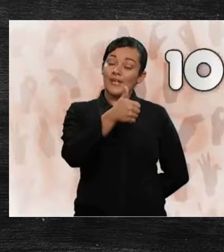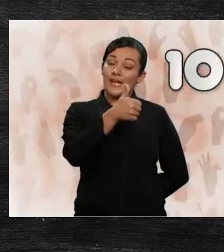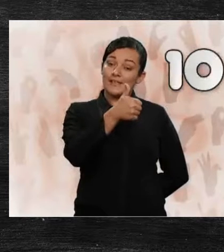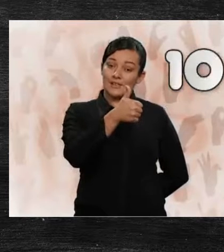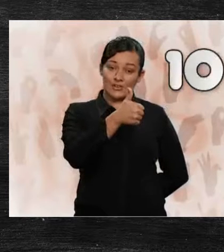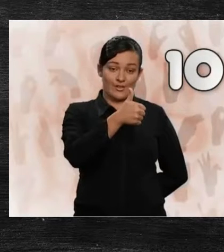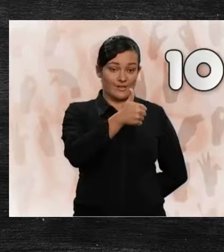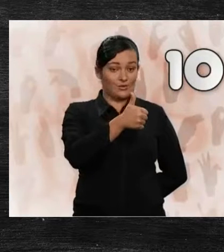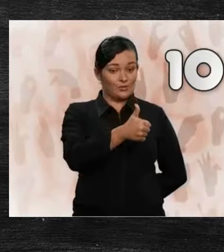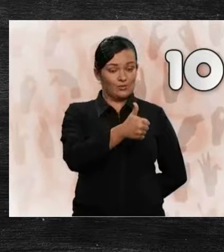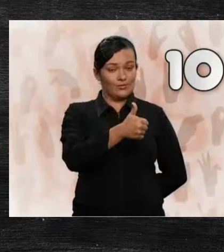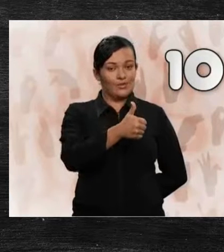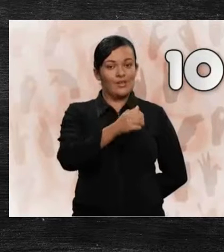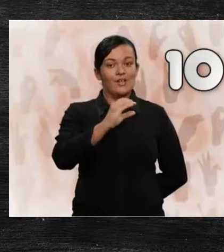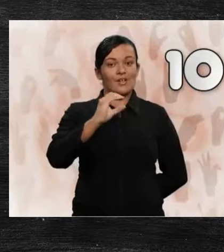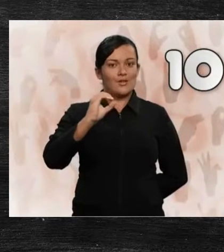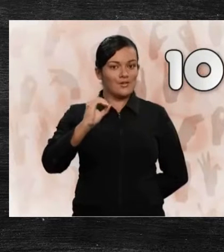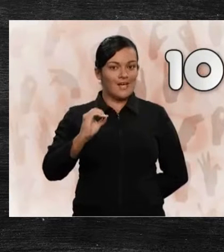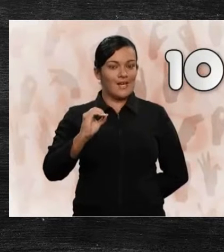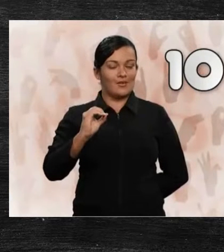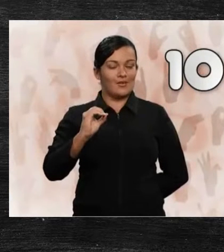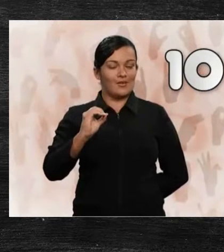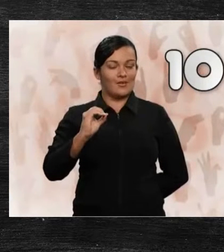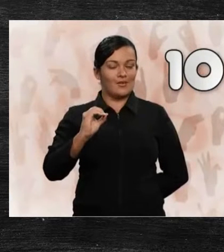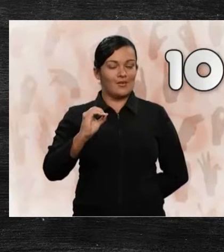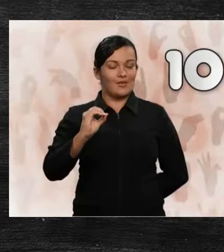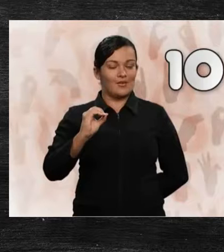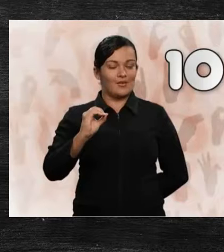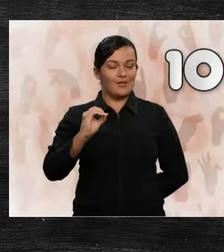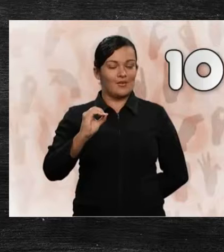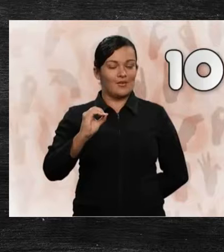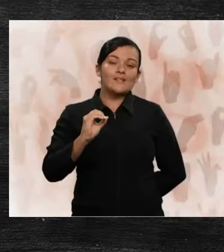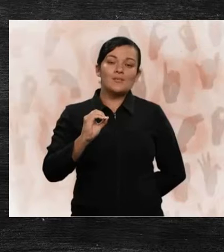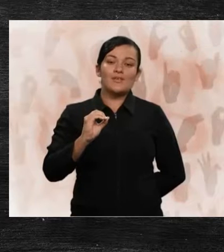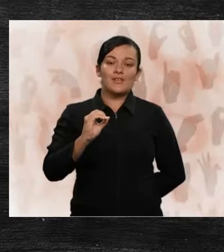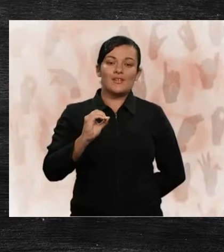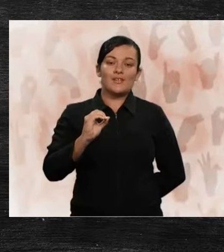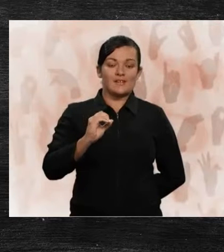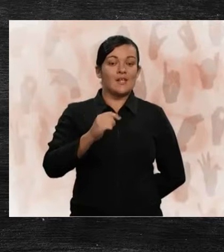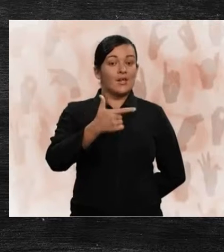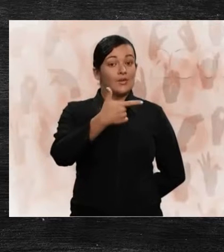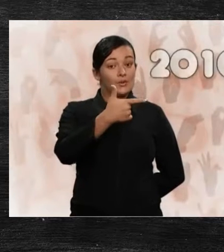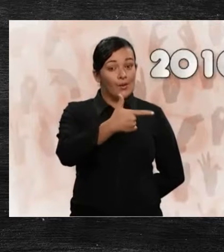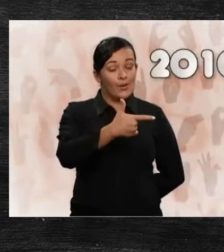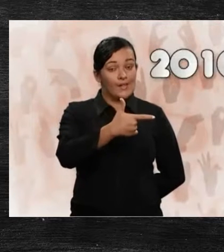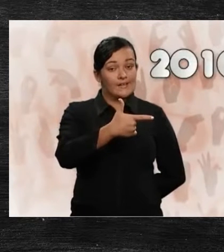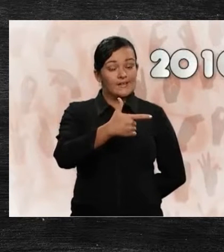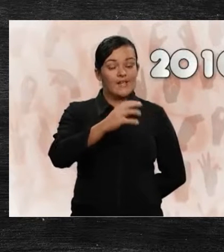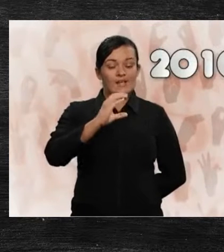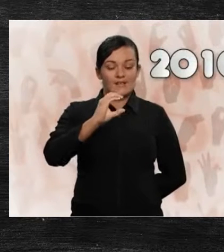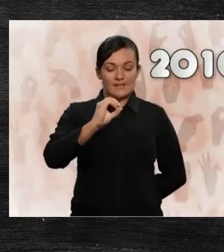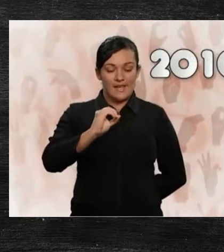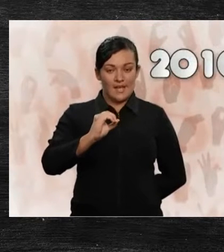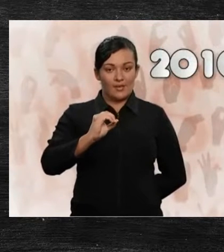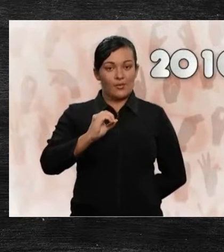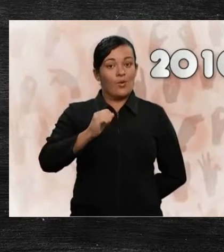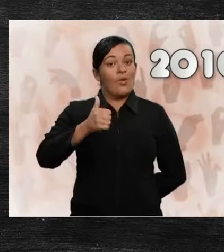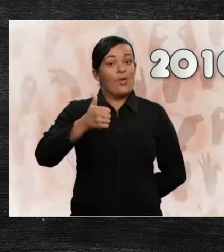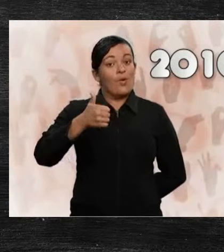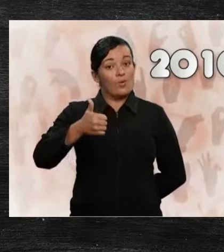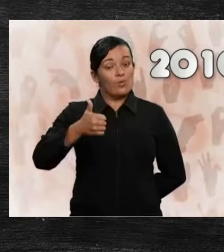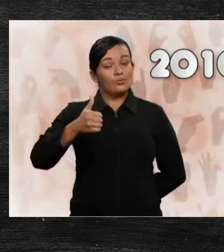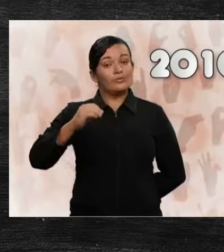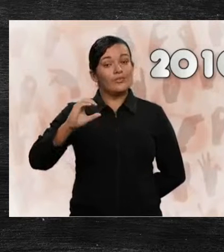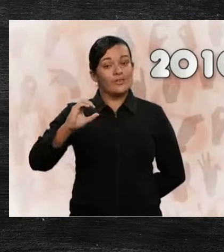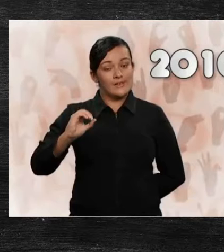O dez, a gente faz o um e o zero. Por exemplo, dois mil e dez. Dois, zero,